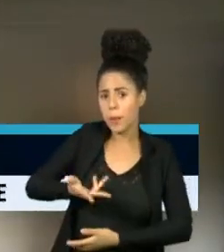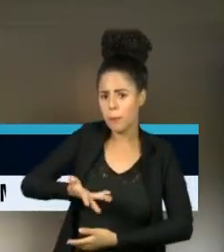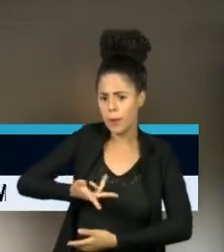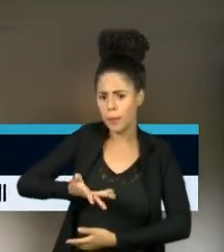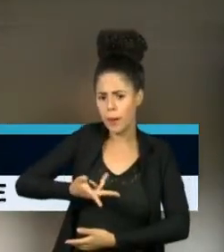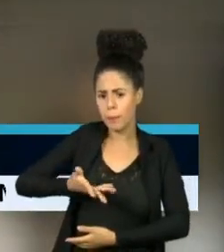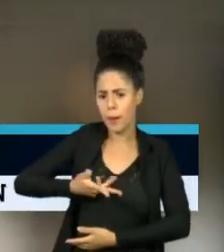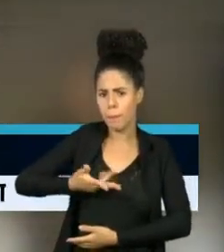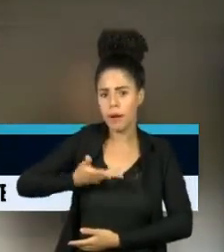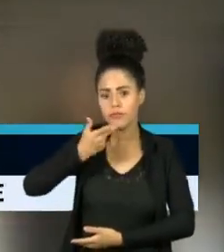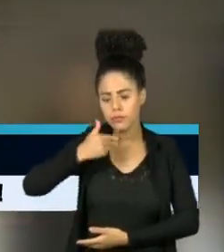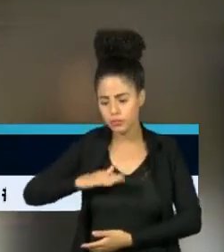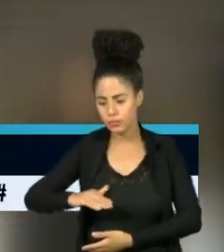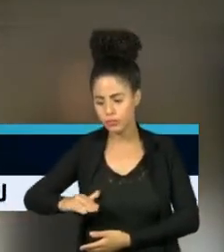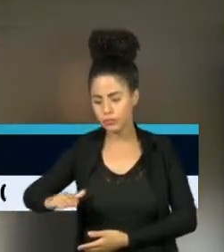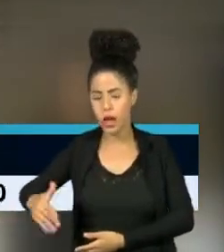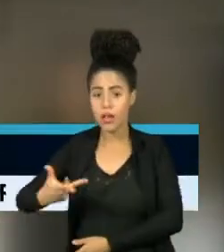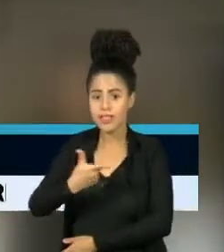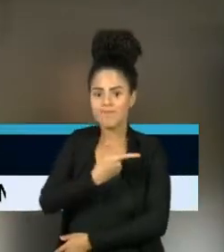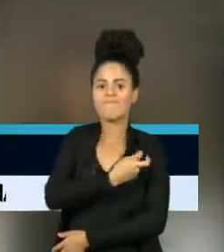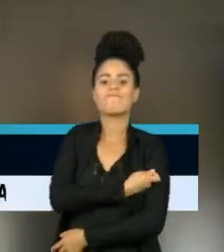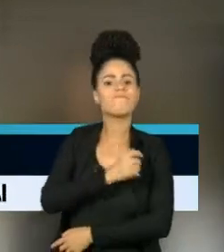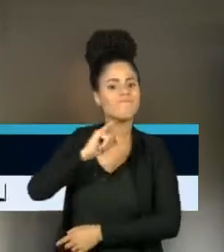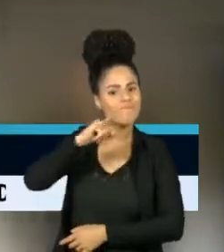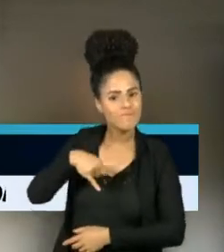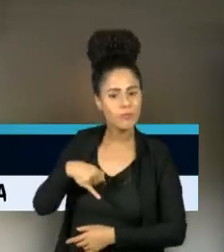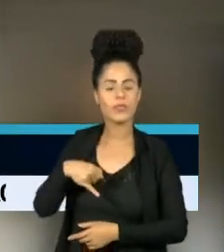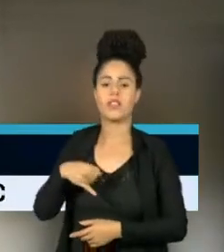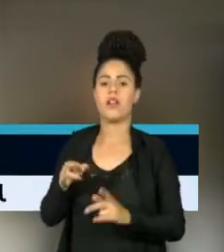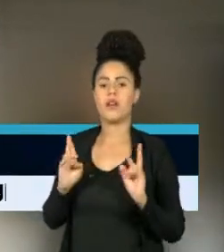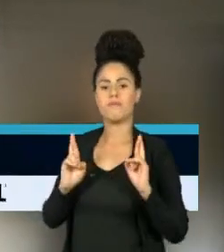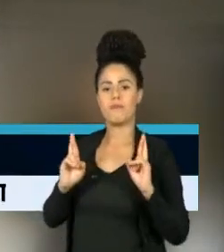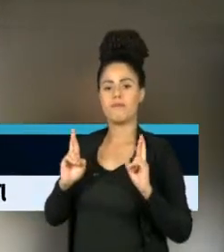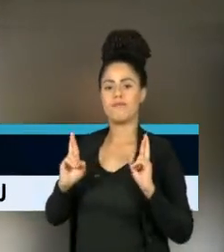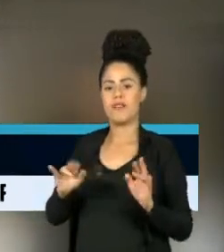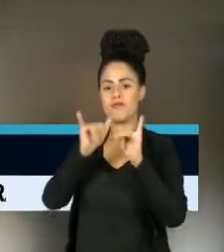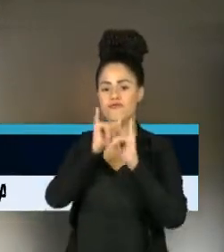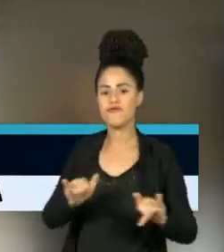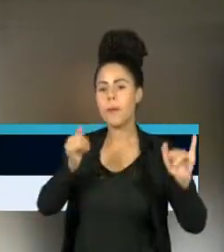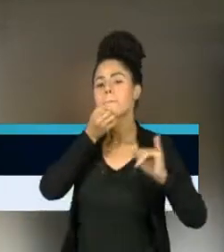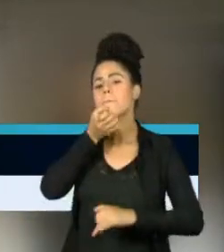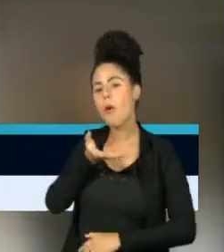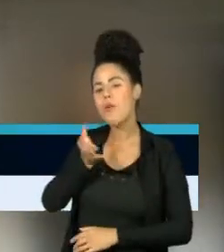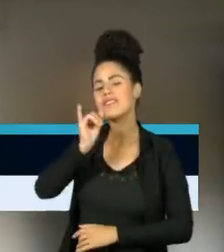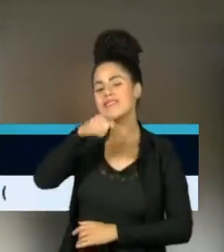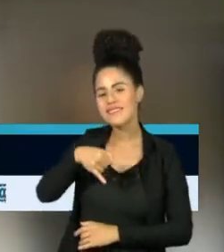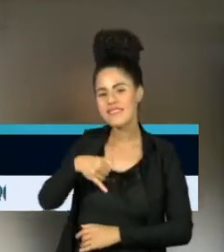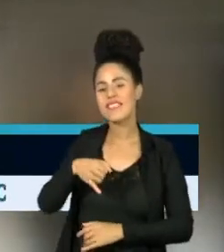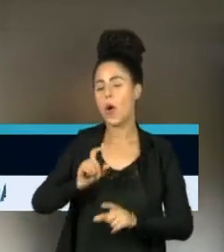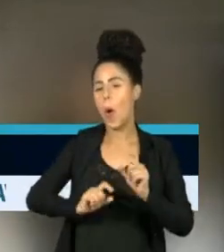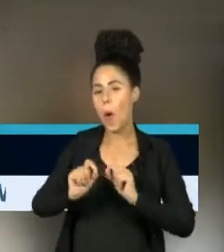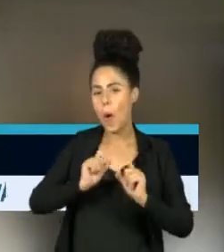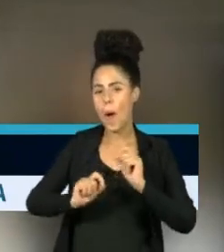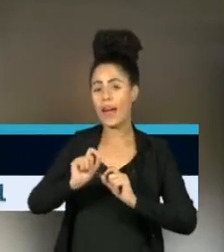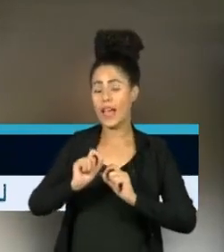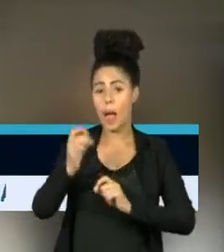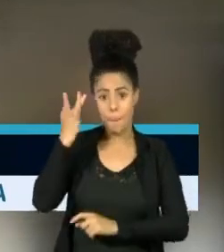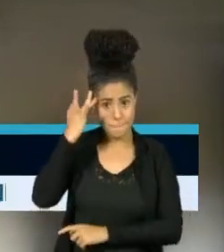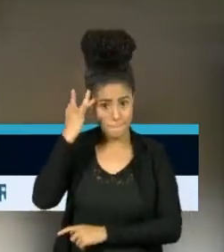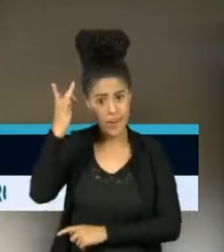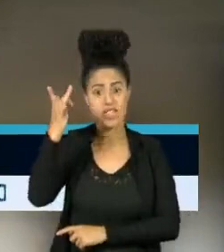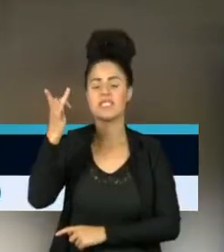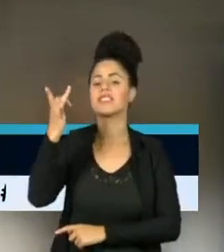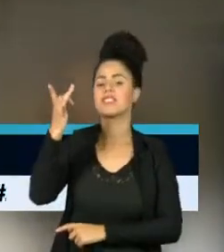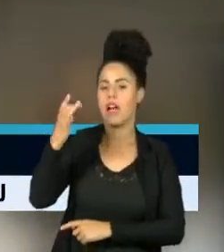infantil. Porém, temos a perspectiva de uma boa notícia. Ainda perspectiva, talvez amanhã